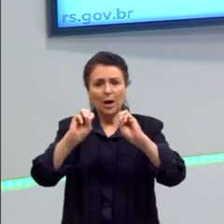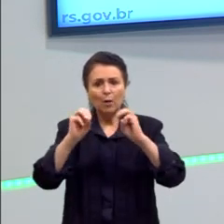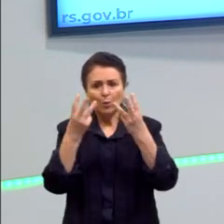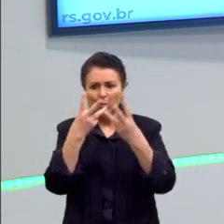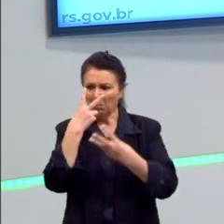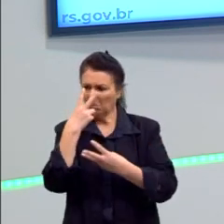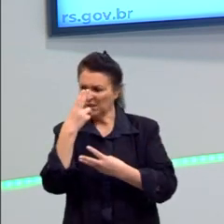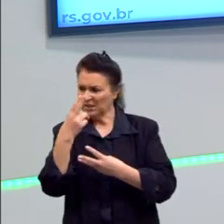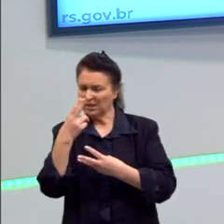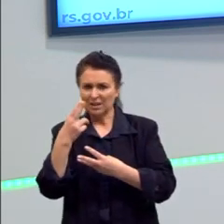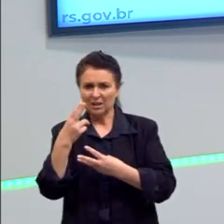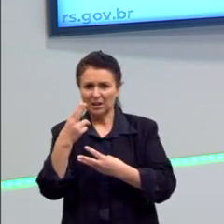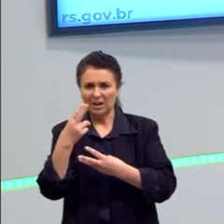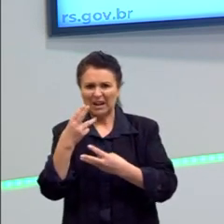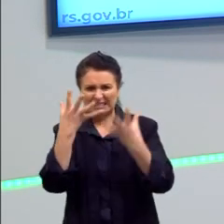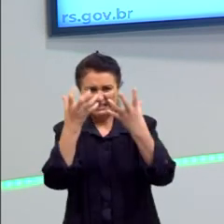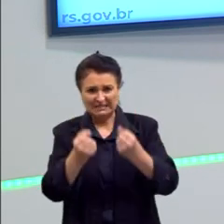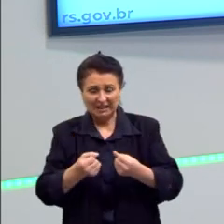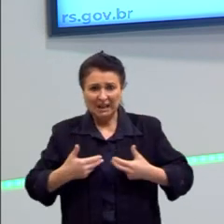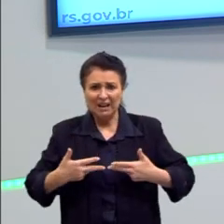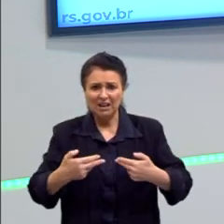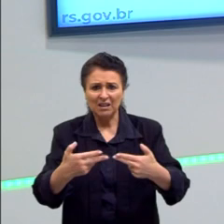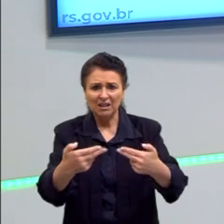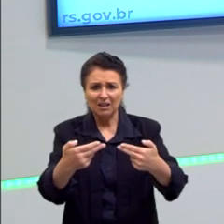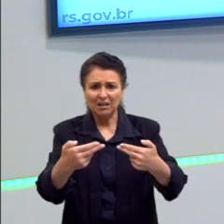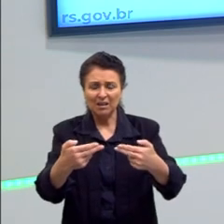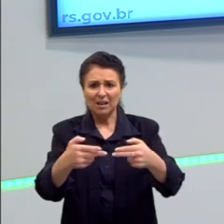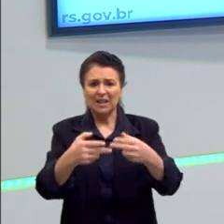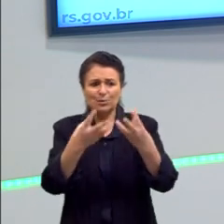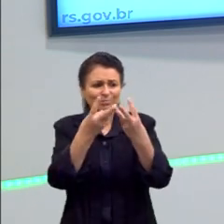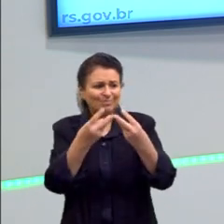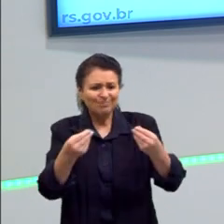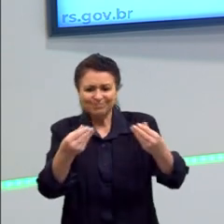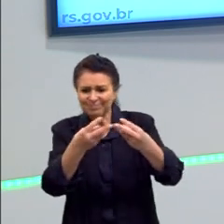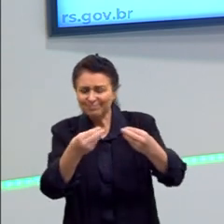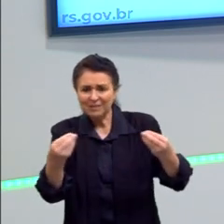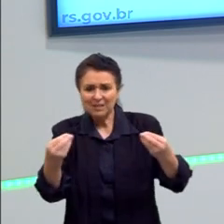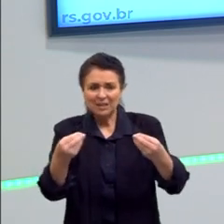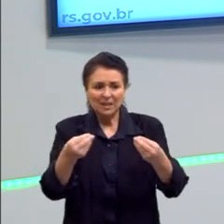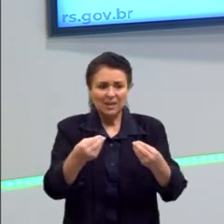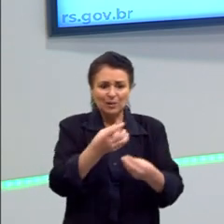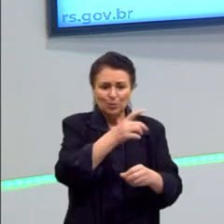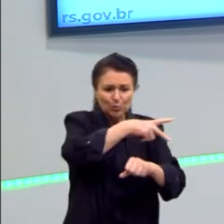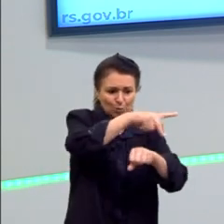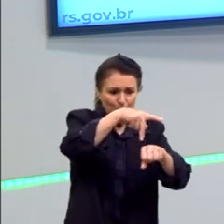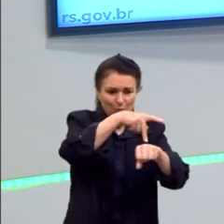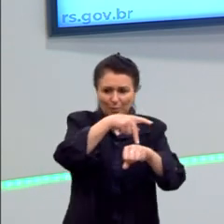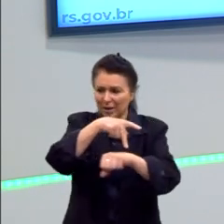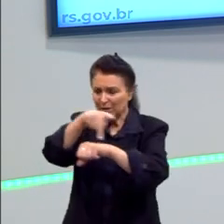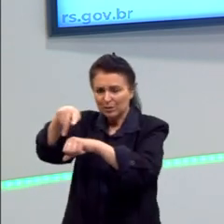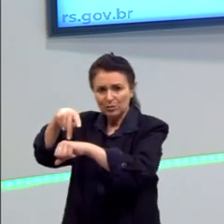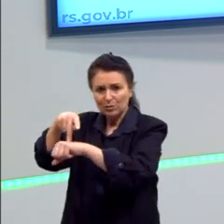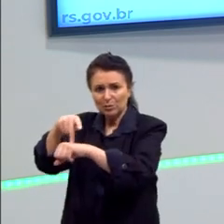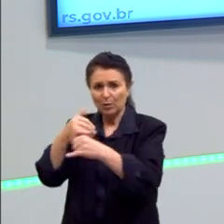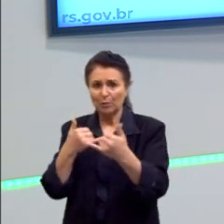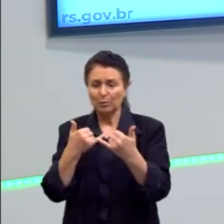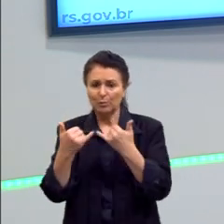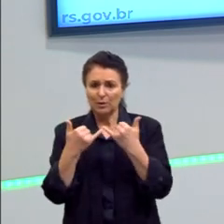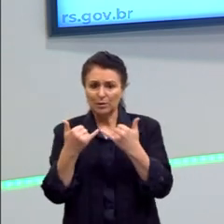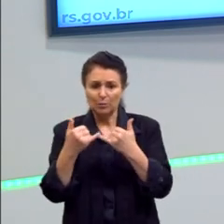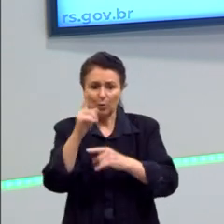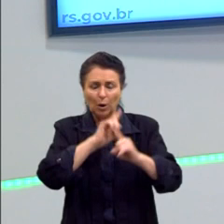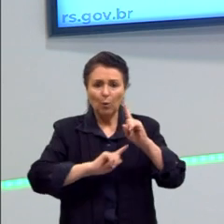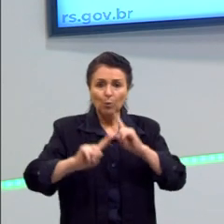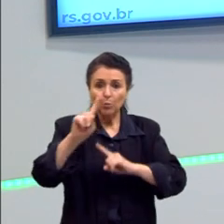Mas também há essas forças suaves que ocorrem entre esses países. Por exemplo, muitos